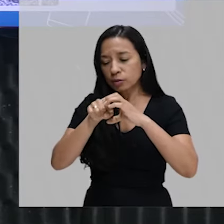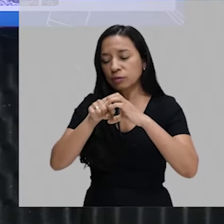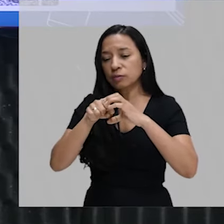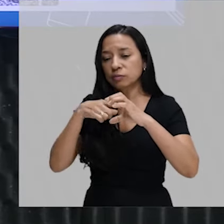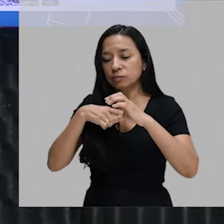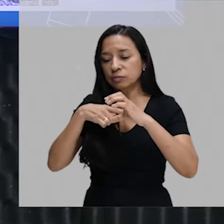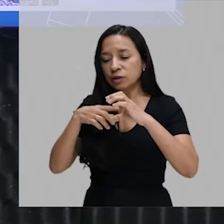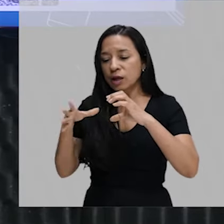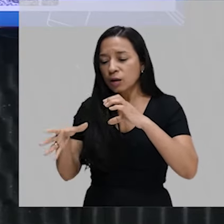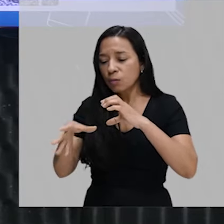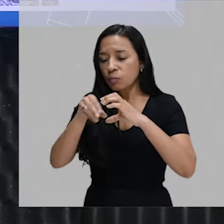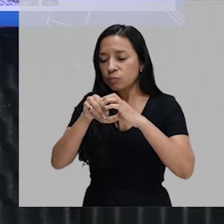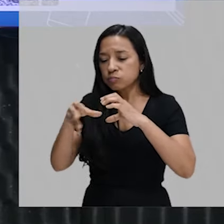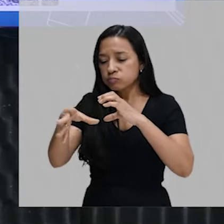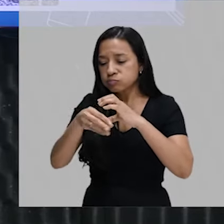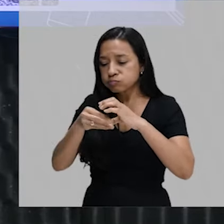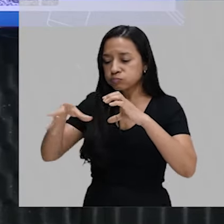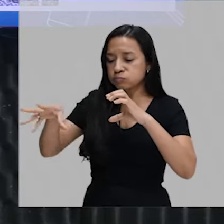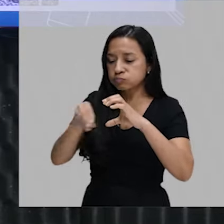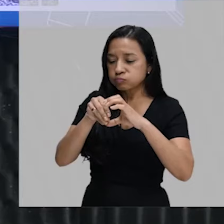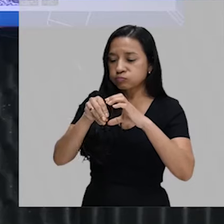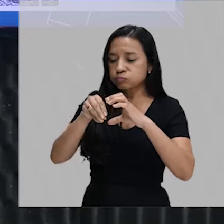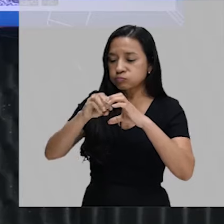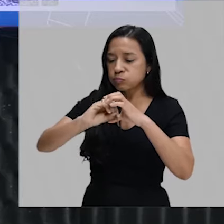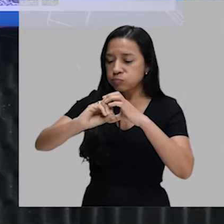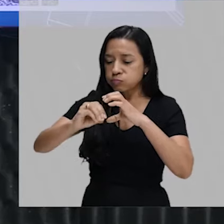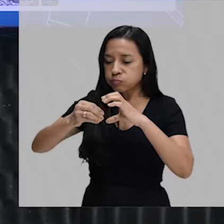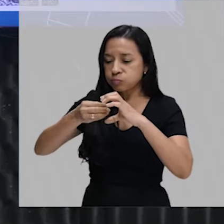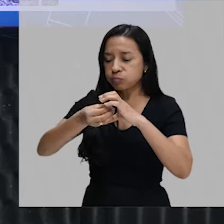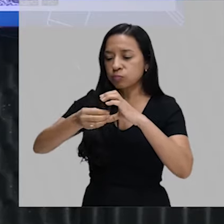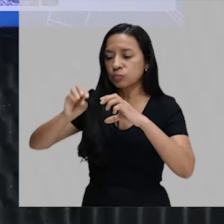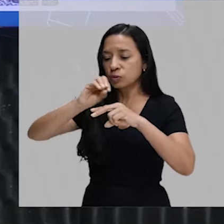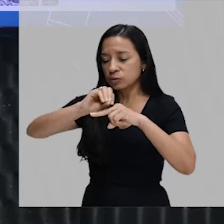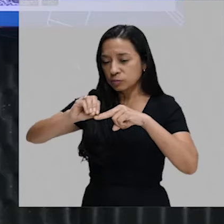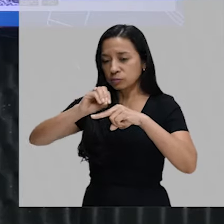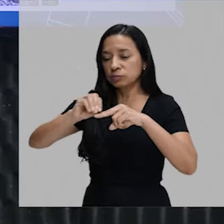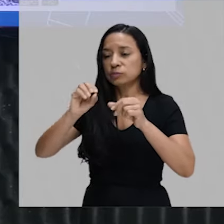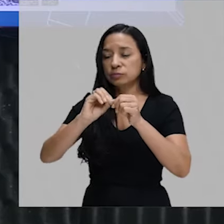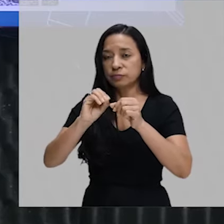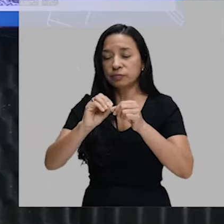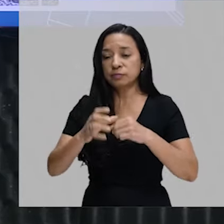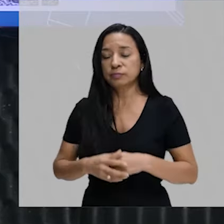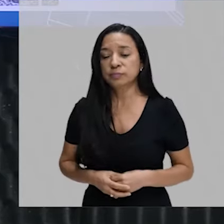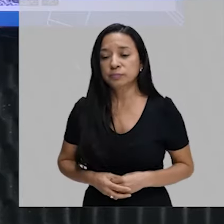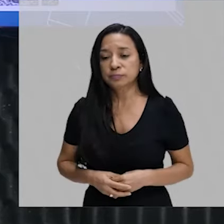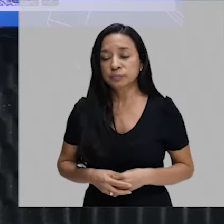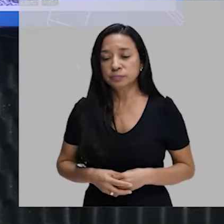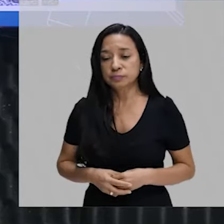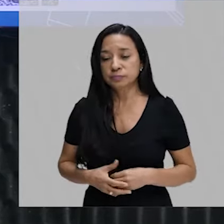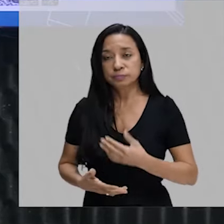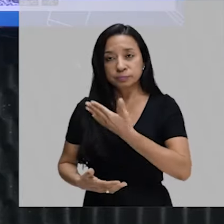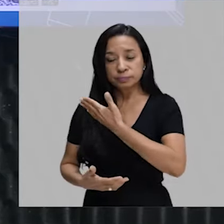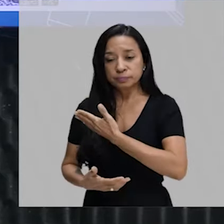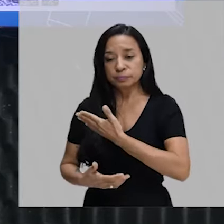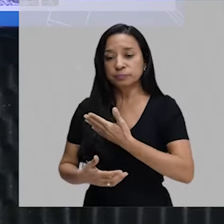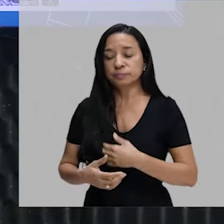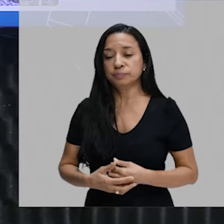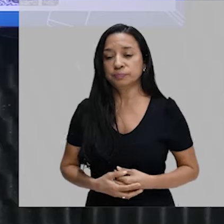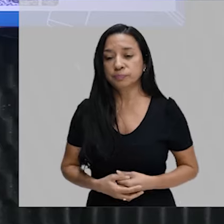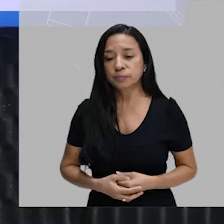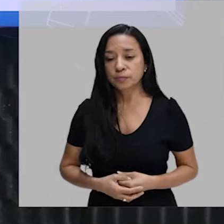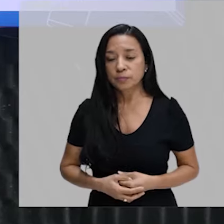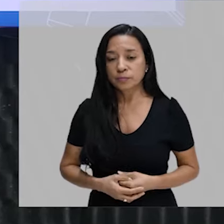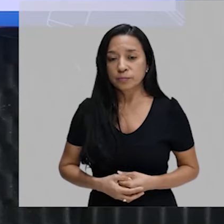vai ter um aglomerado de moléculas de RNA ribossômico sendo produzido. Então, é aqui o nucleolo.